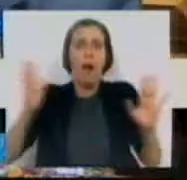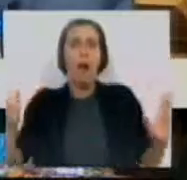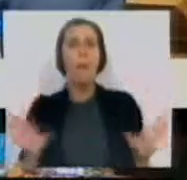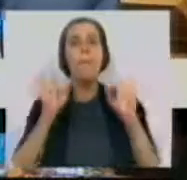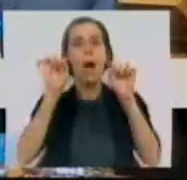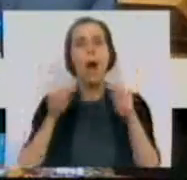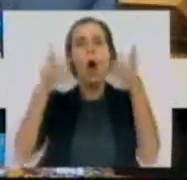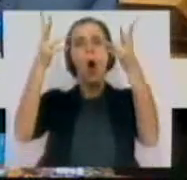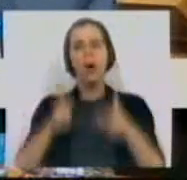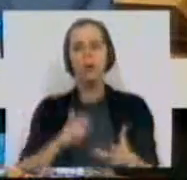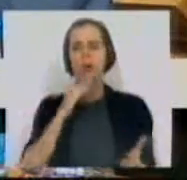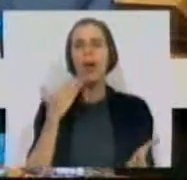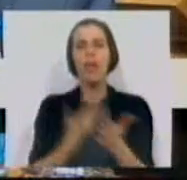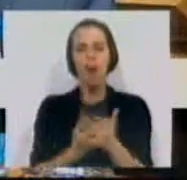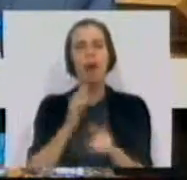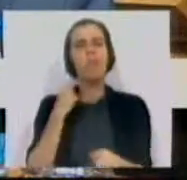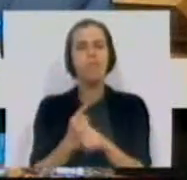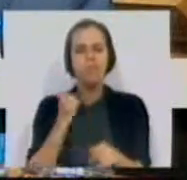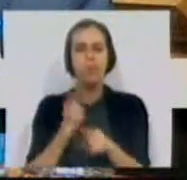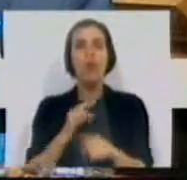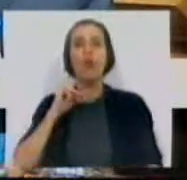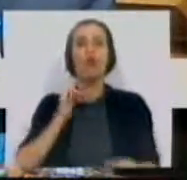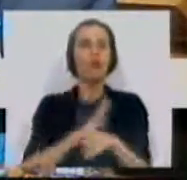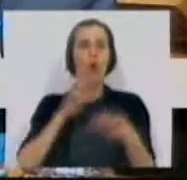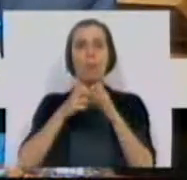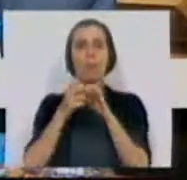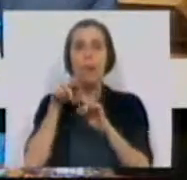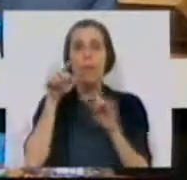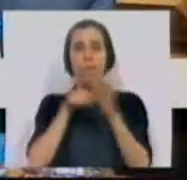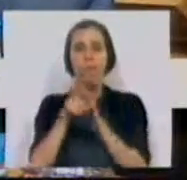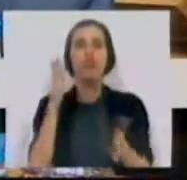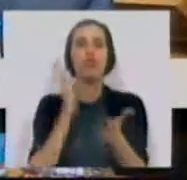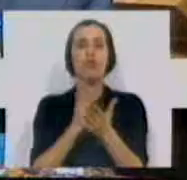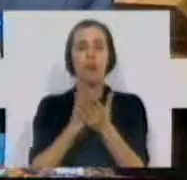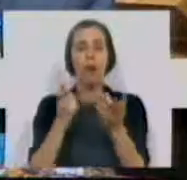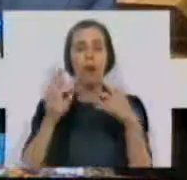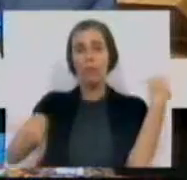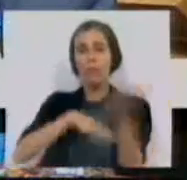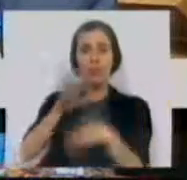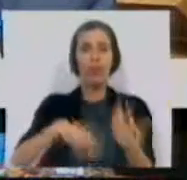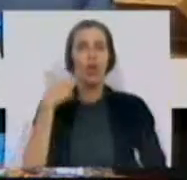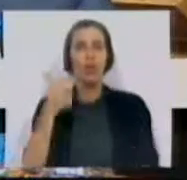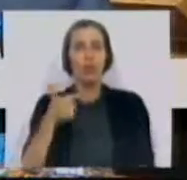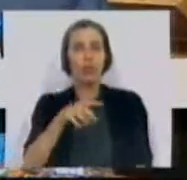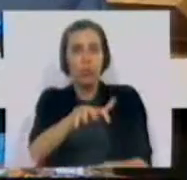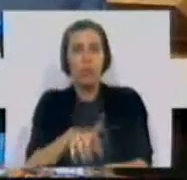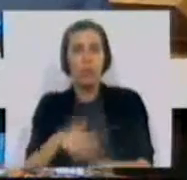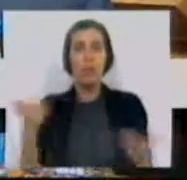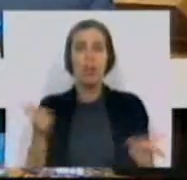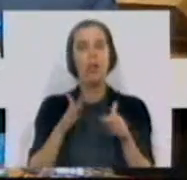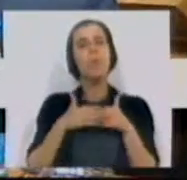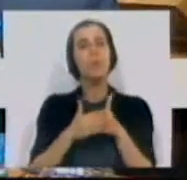Mas este orçamento causou e causa também outros problemas nas escolas. Desorganizou as turmas num